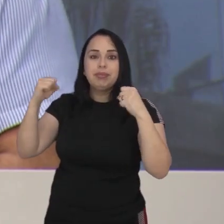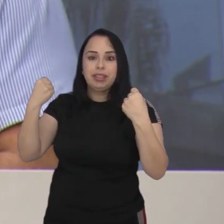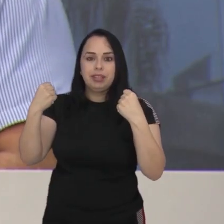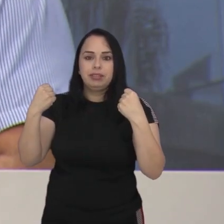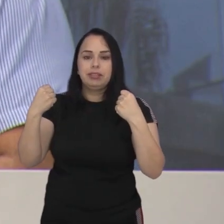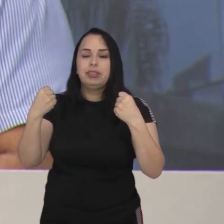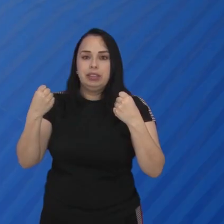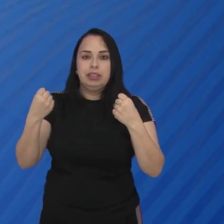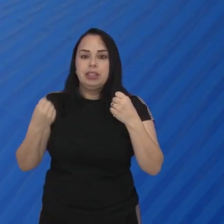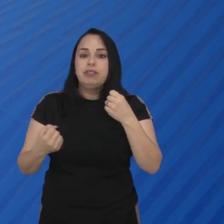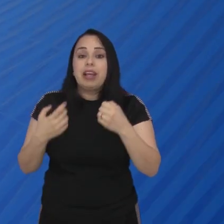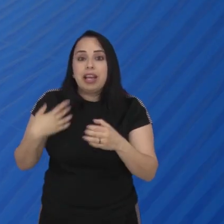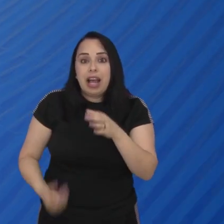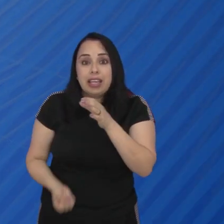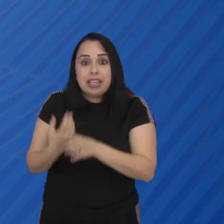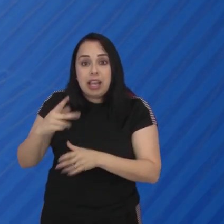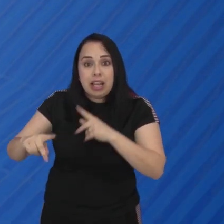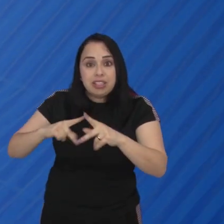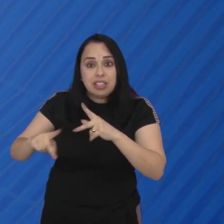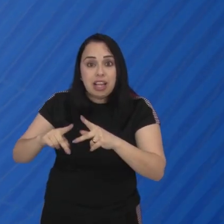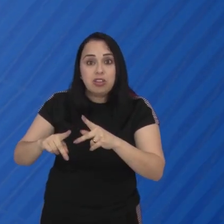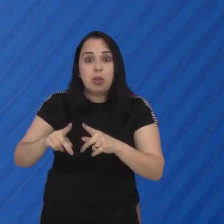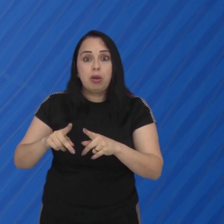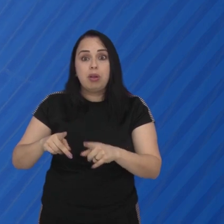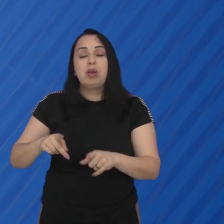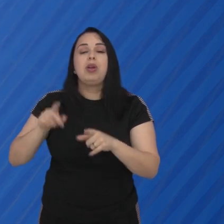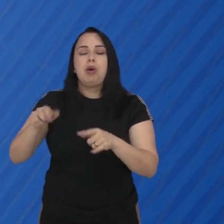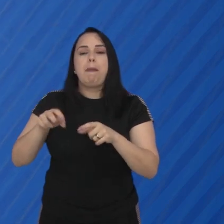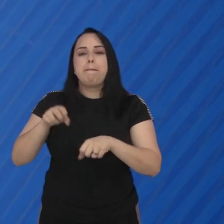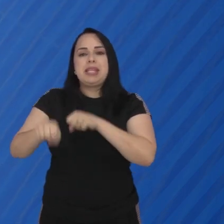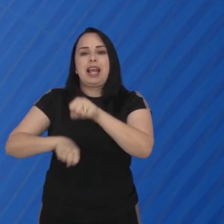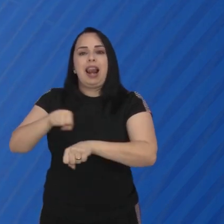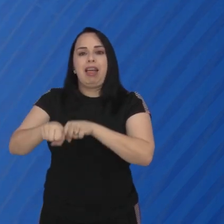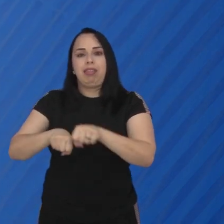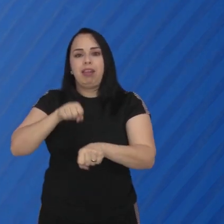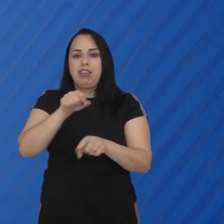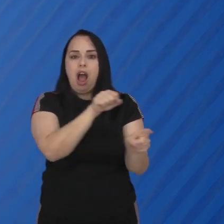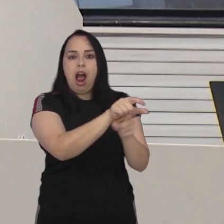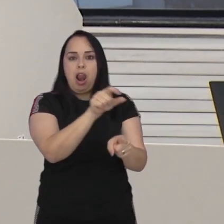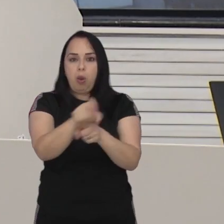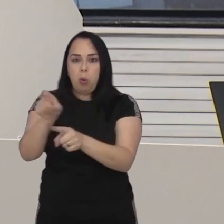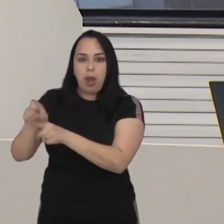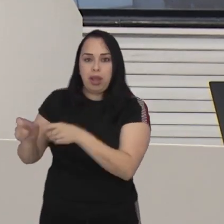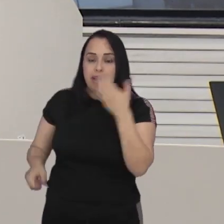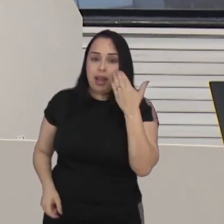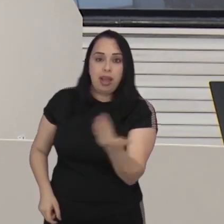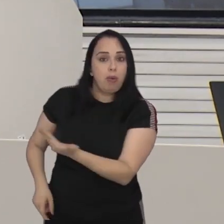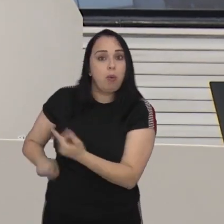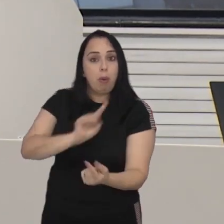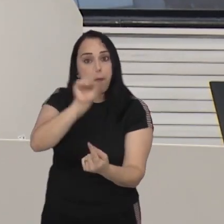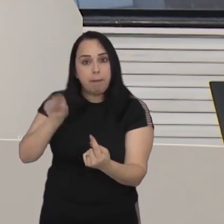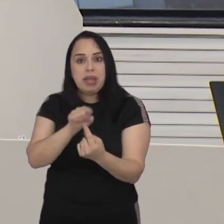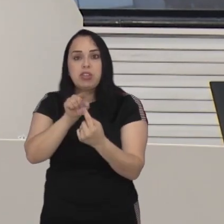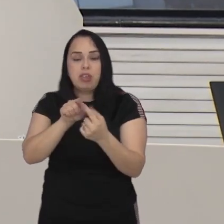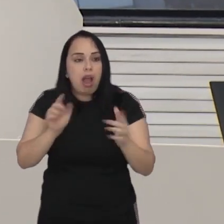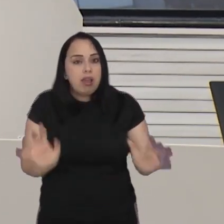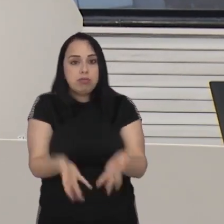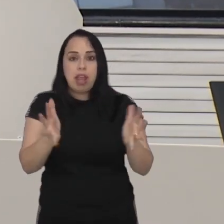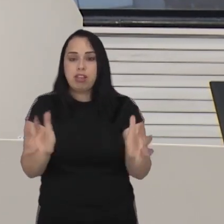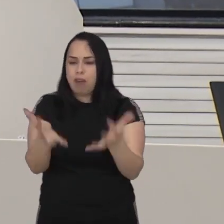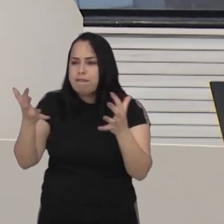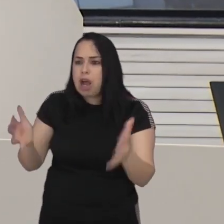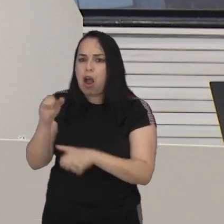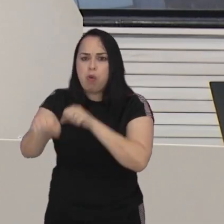Marcão da Academia vai criar em São José um programa de bicicletas compartilhadas para Marcão a ideia é